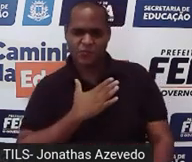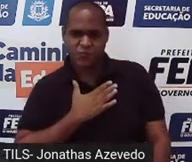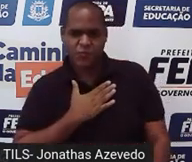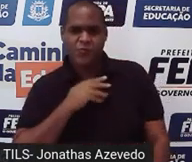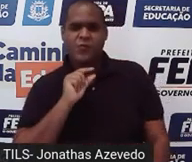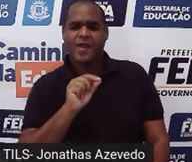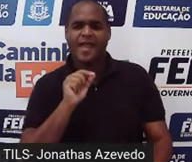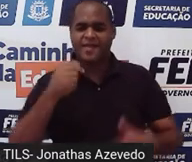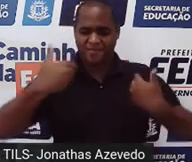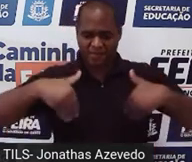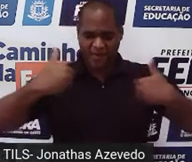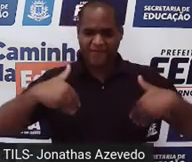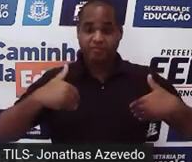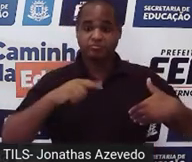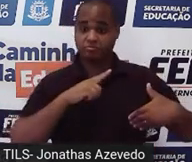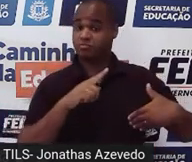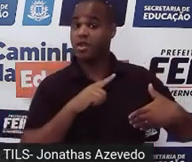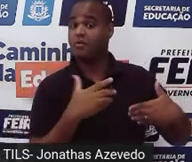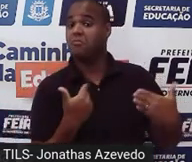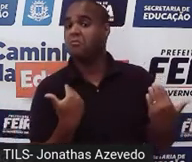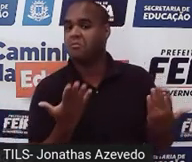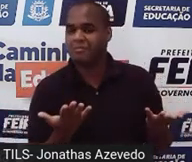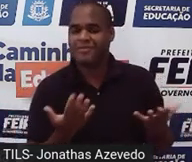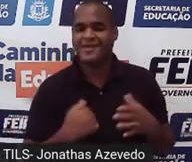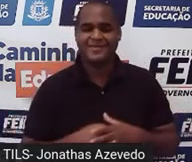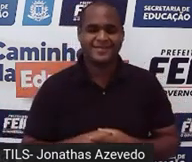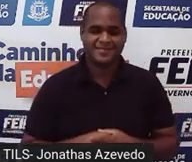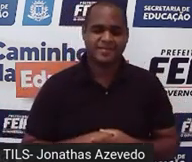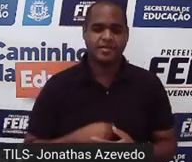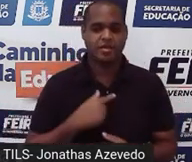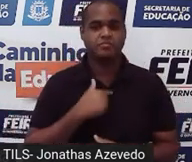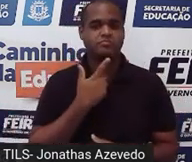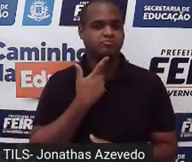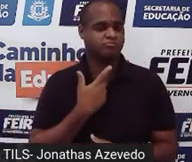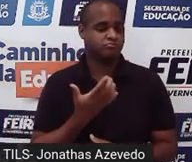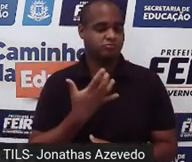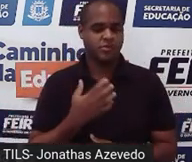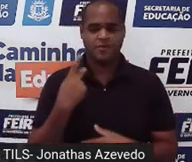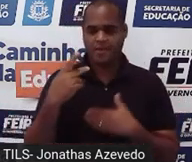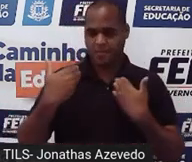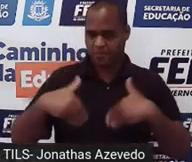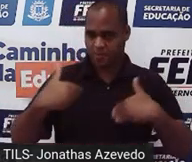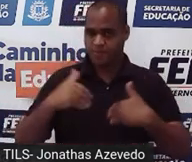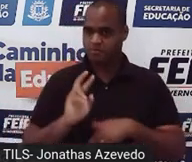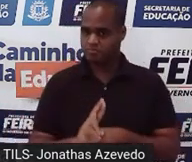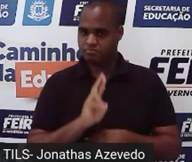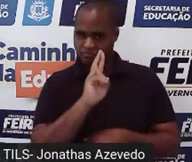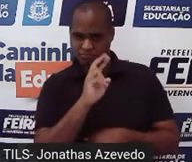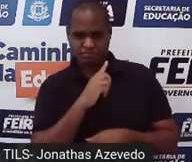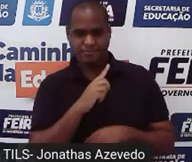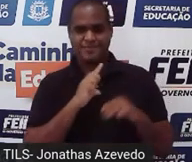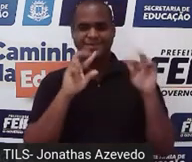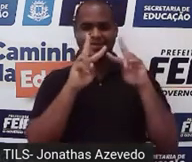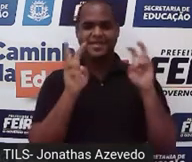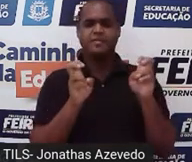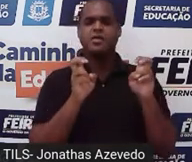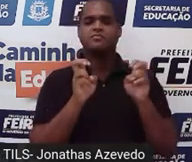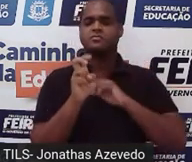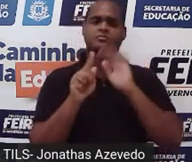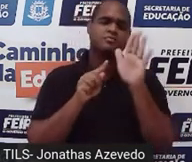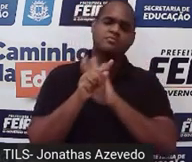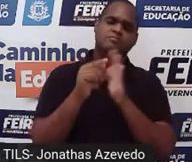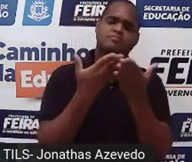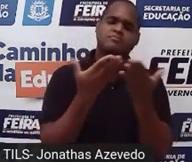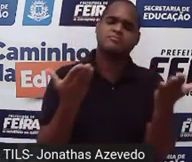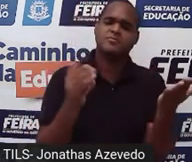caísse em uma prova? Olha só, digamos que eu fosse fazer uma prova com você desse assunto e te perguntasse